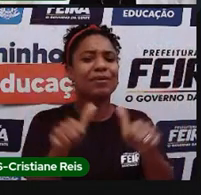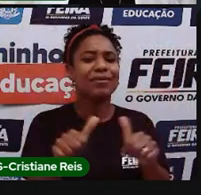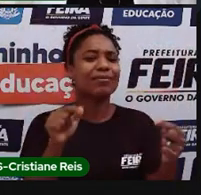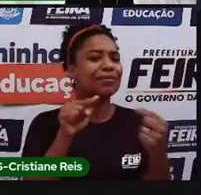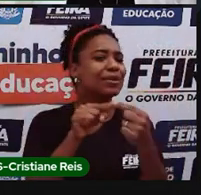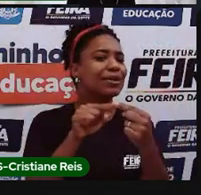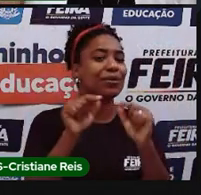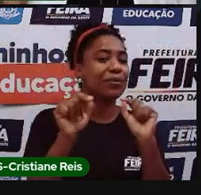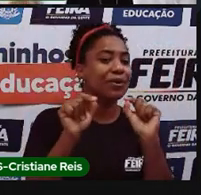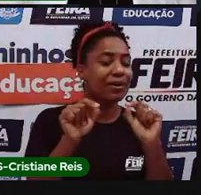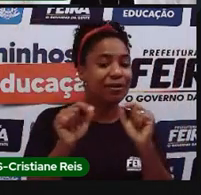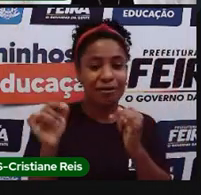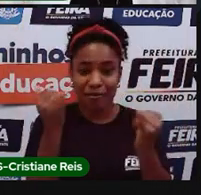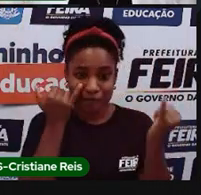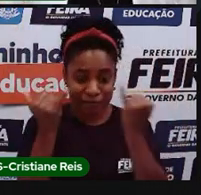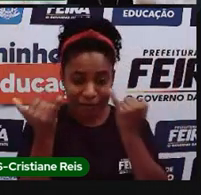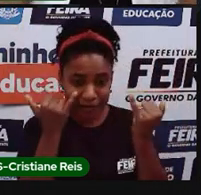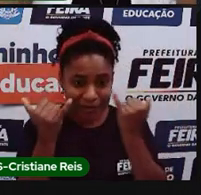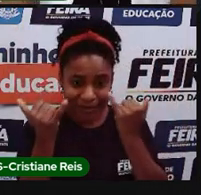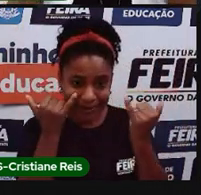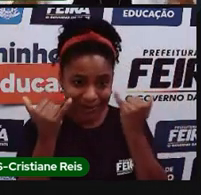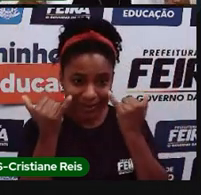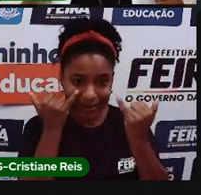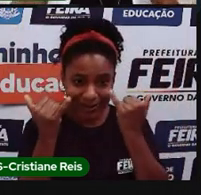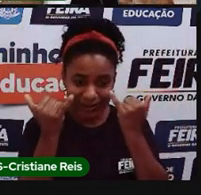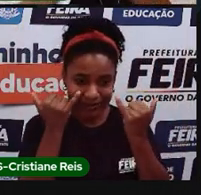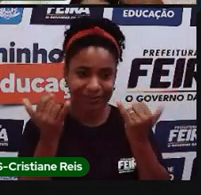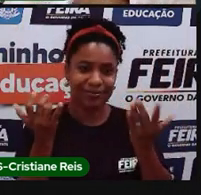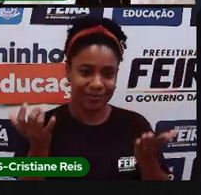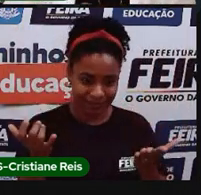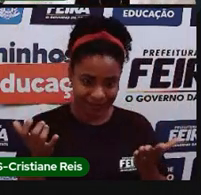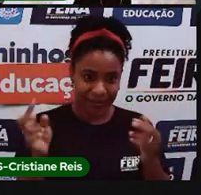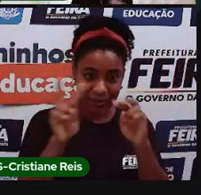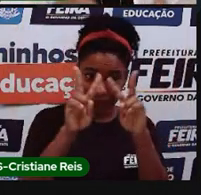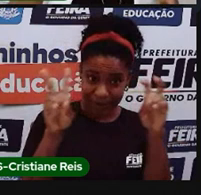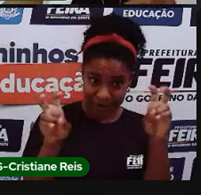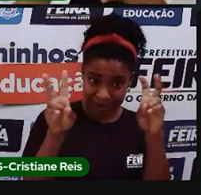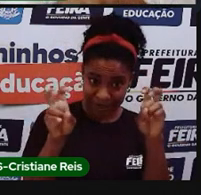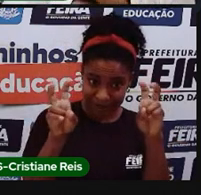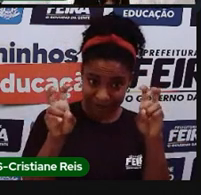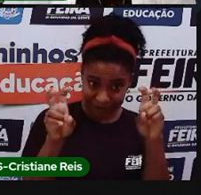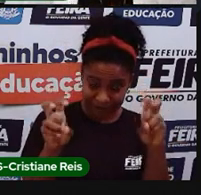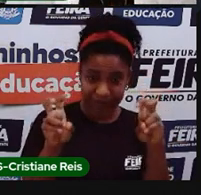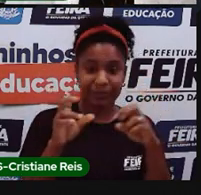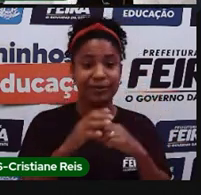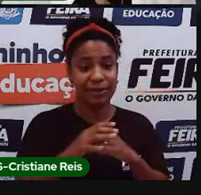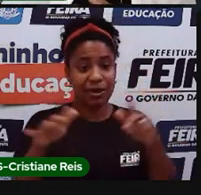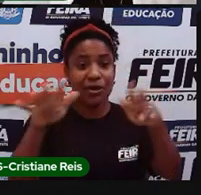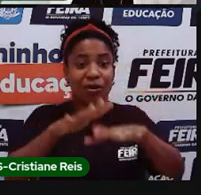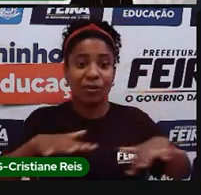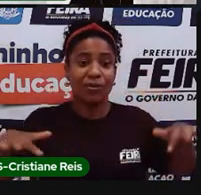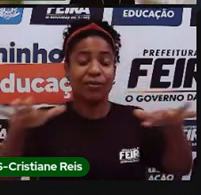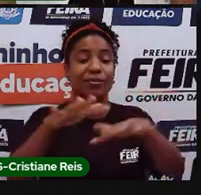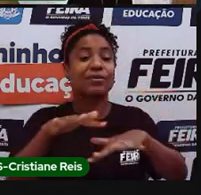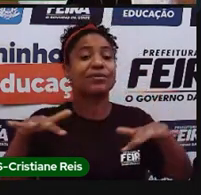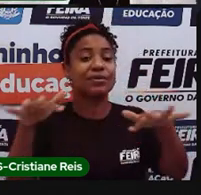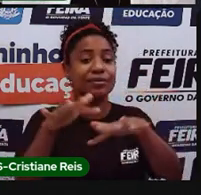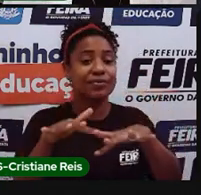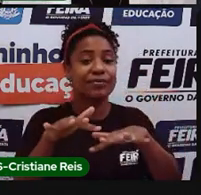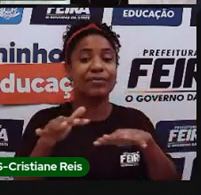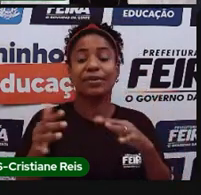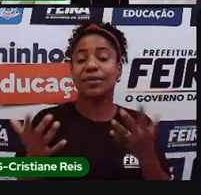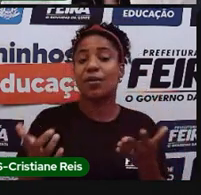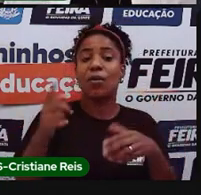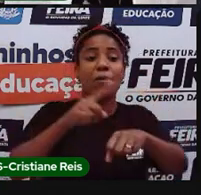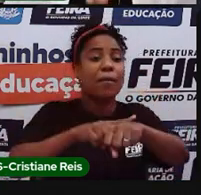contendo informações como recorte espacial, ou seja, o assunto que ele está falando, o espaço que ele está representando, que